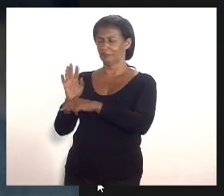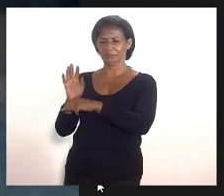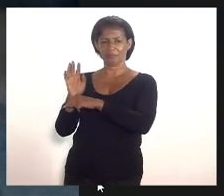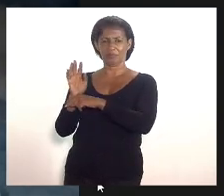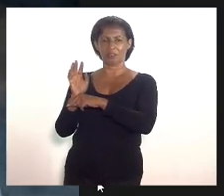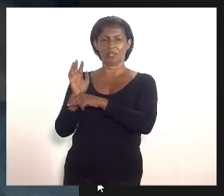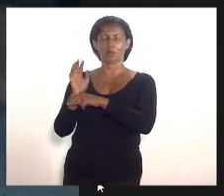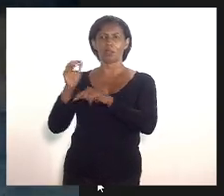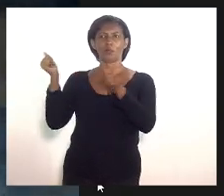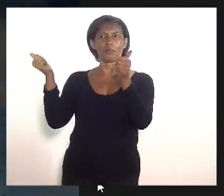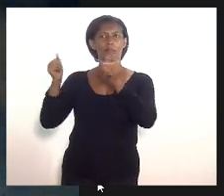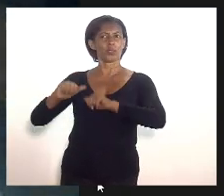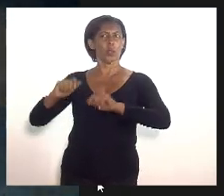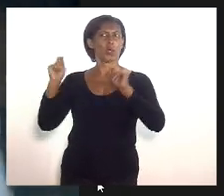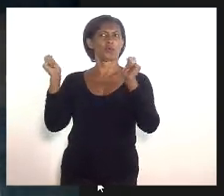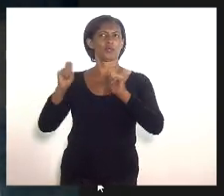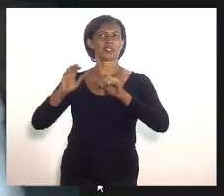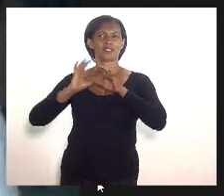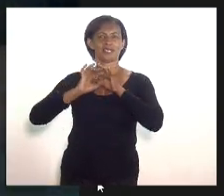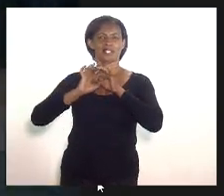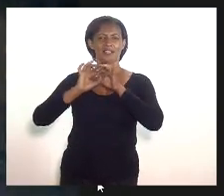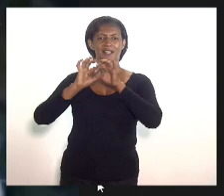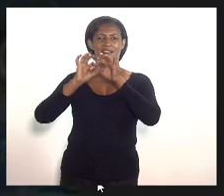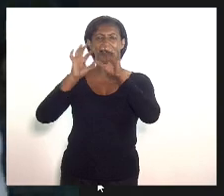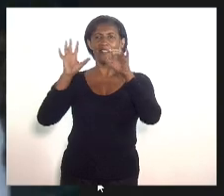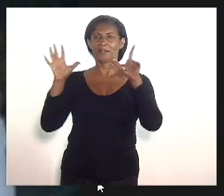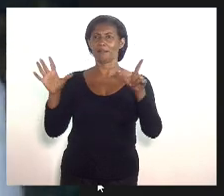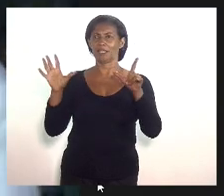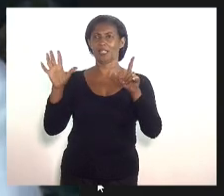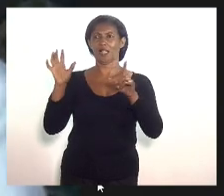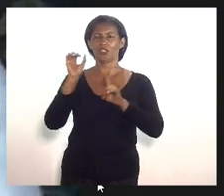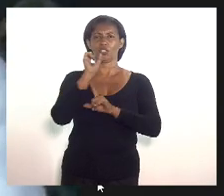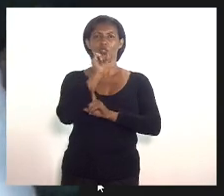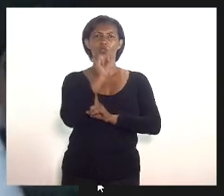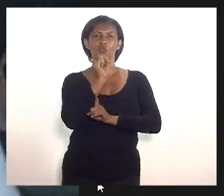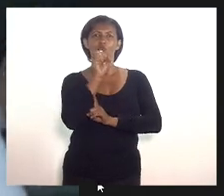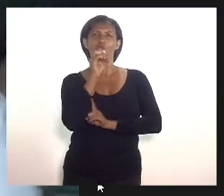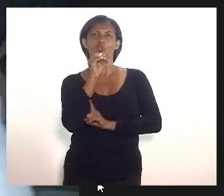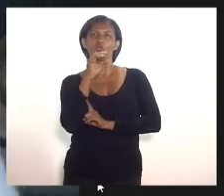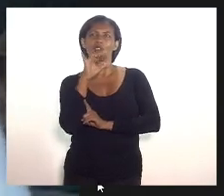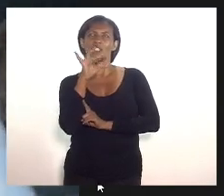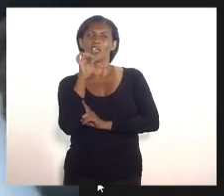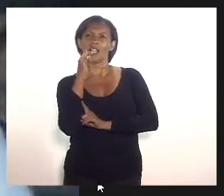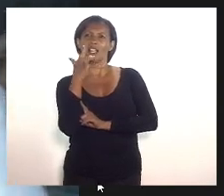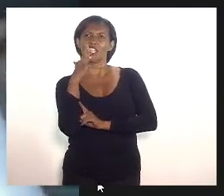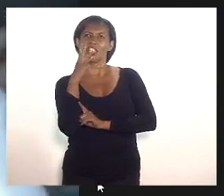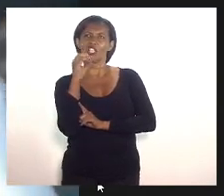possa ser a liberdade e o socialismo defender